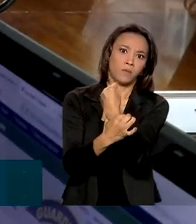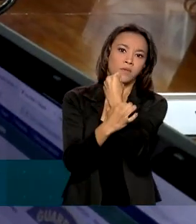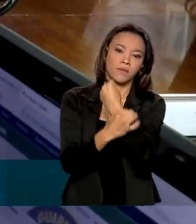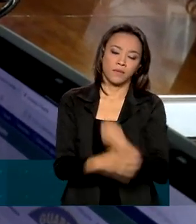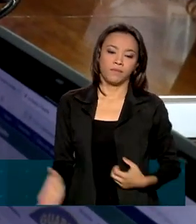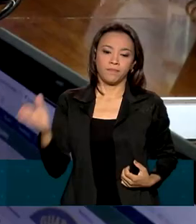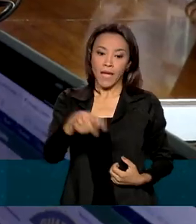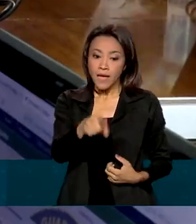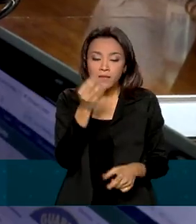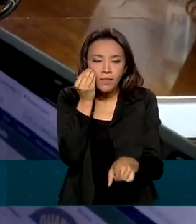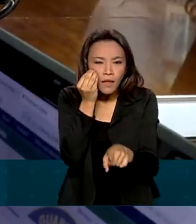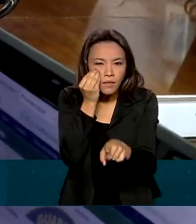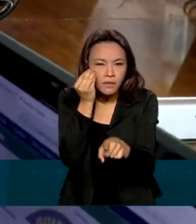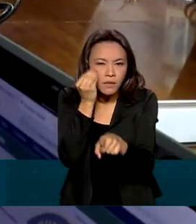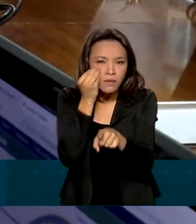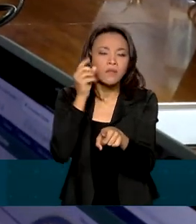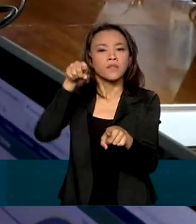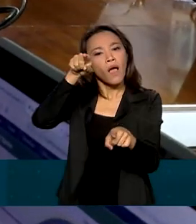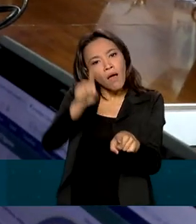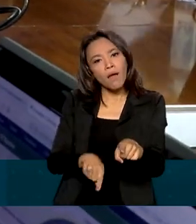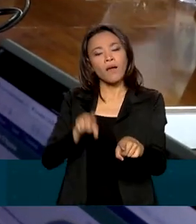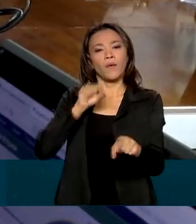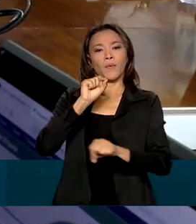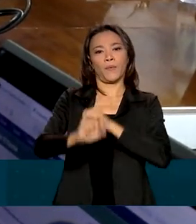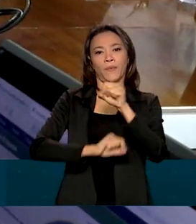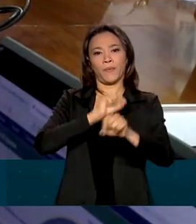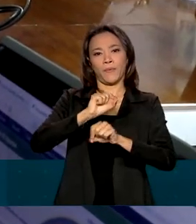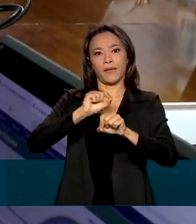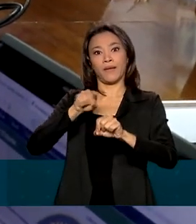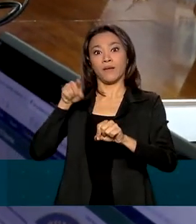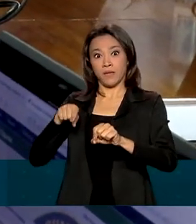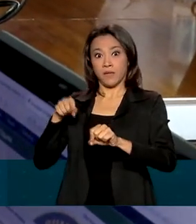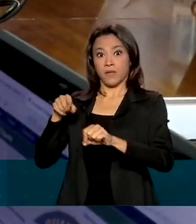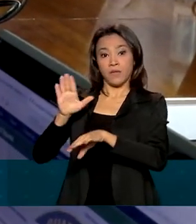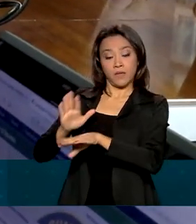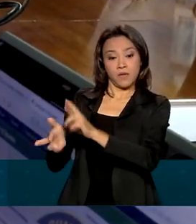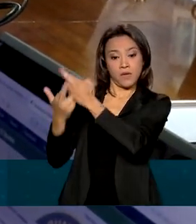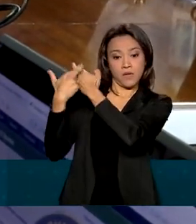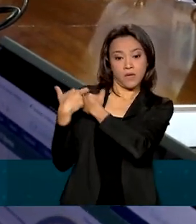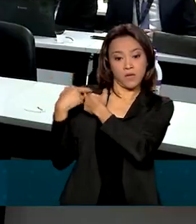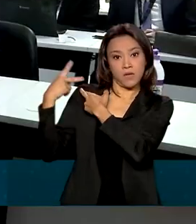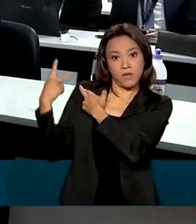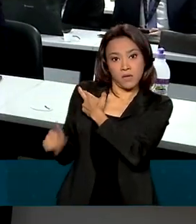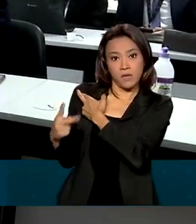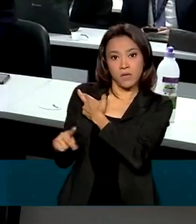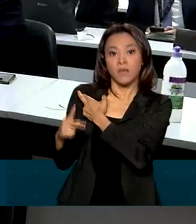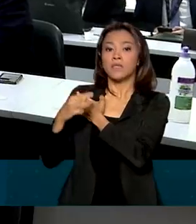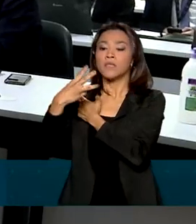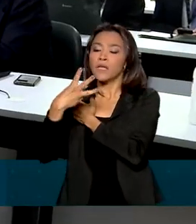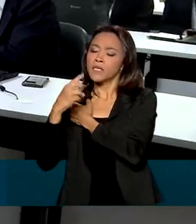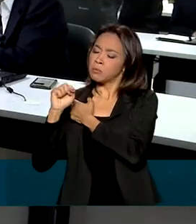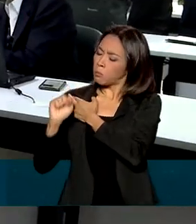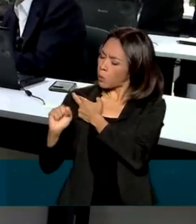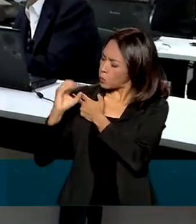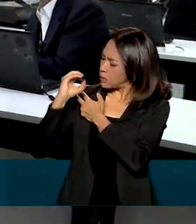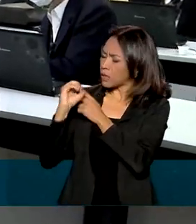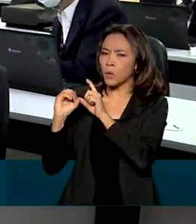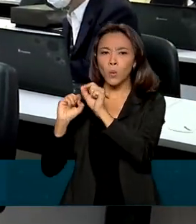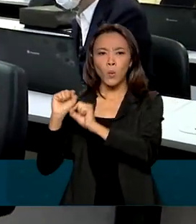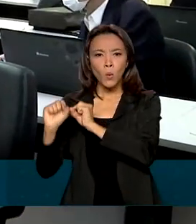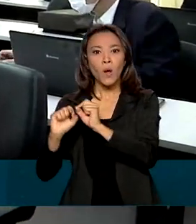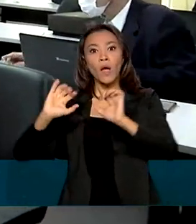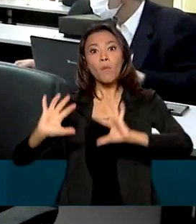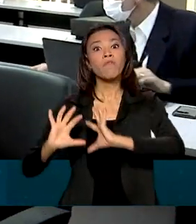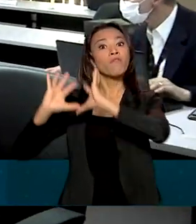As simulações fazem parte do exercício Guardião Cibernético 3.0, evento que começou nesta